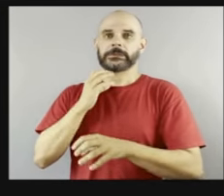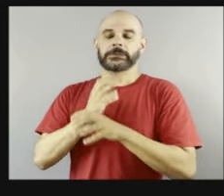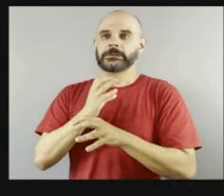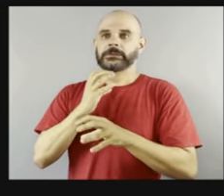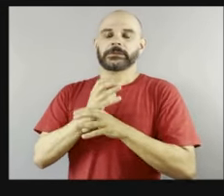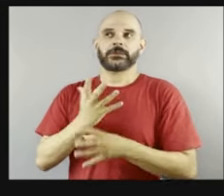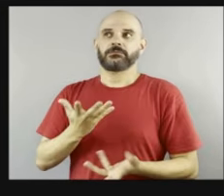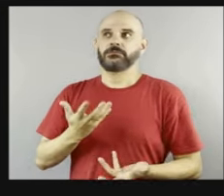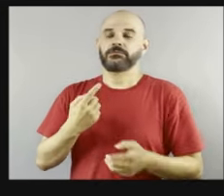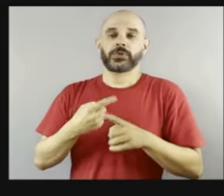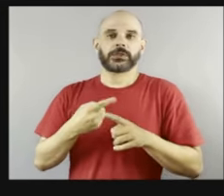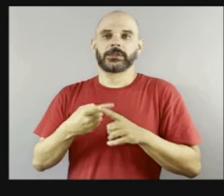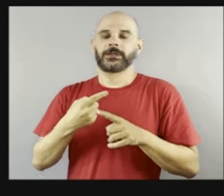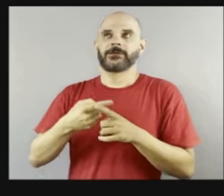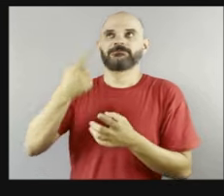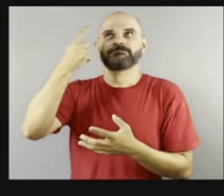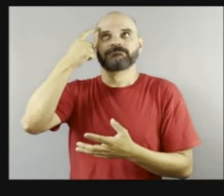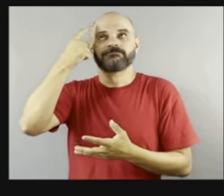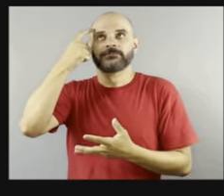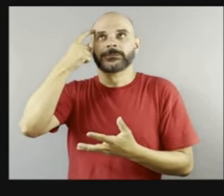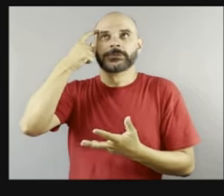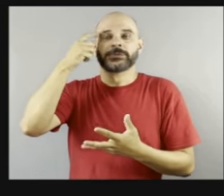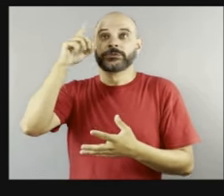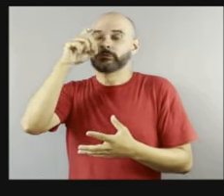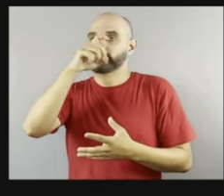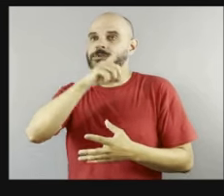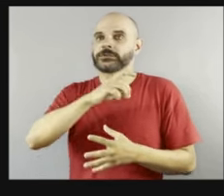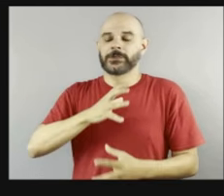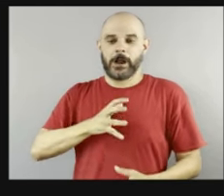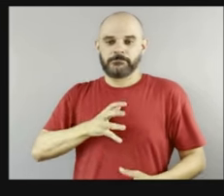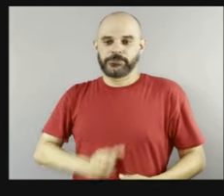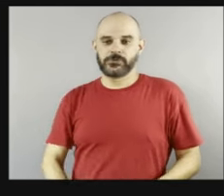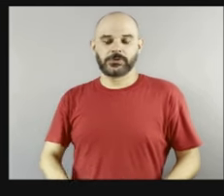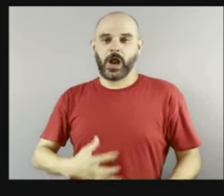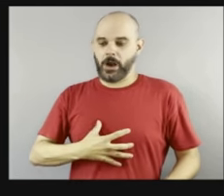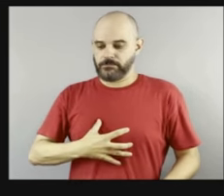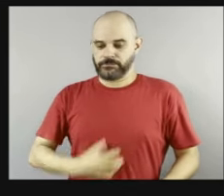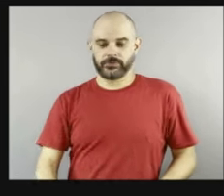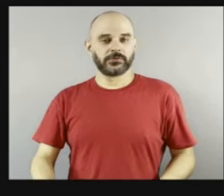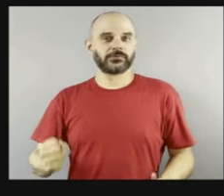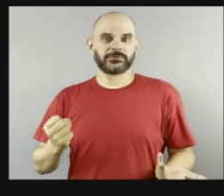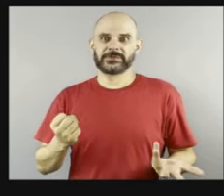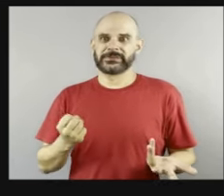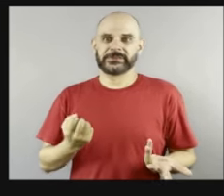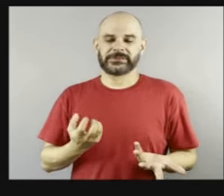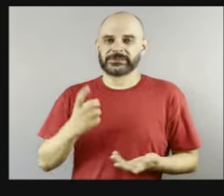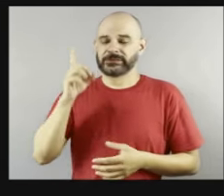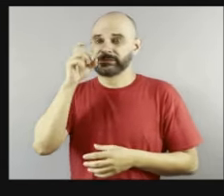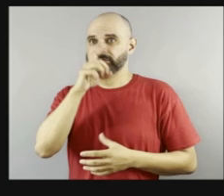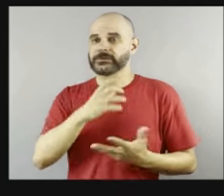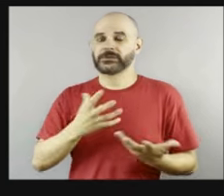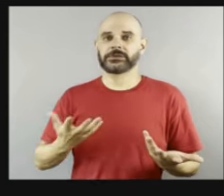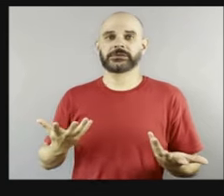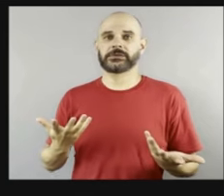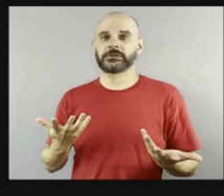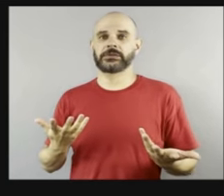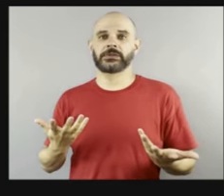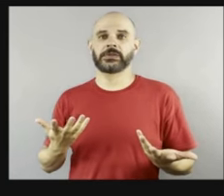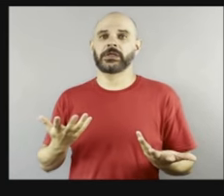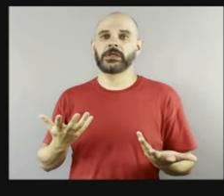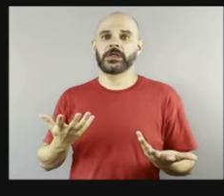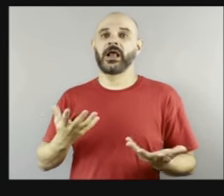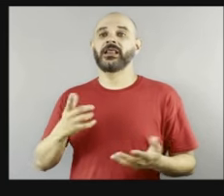né, que é possível, né, pensar esse tipo de atitude, né, tendo tantas experiências como vocês têm na meta social,